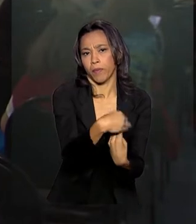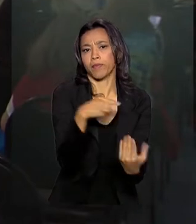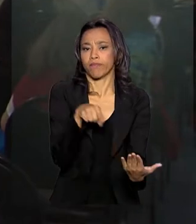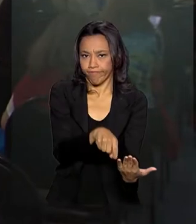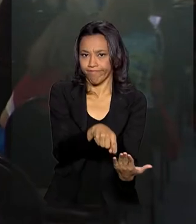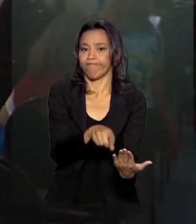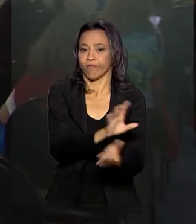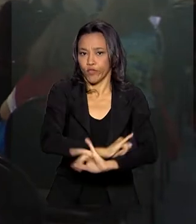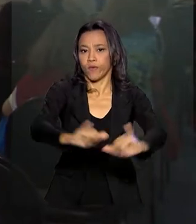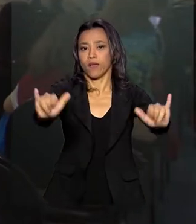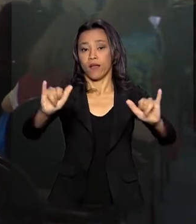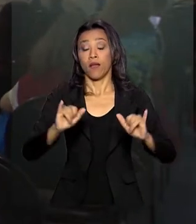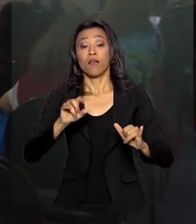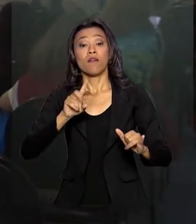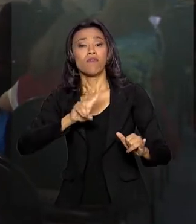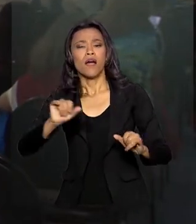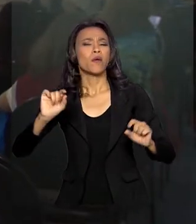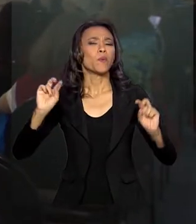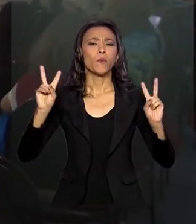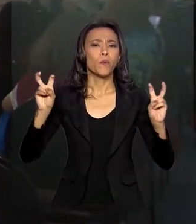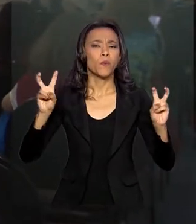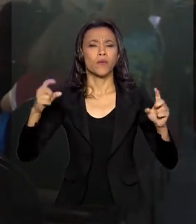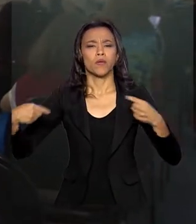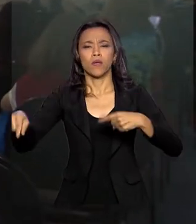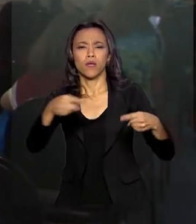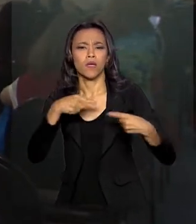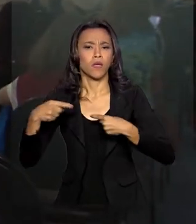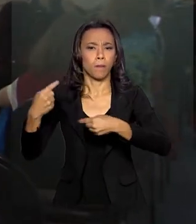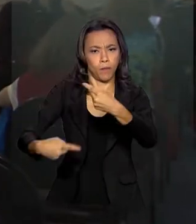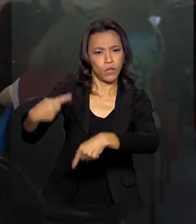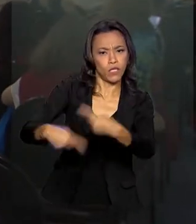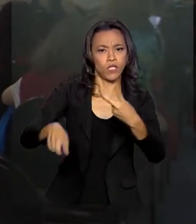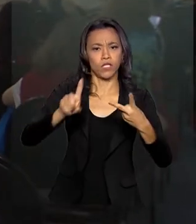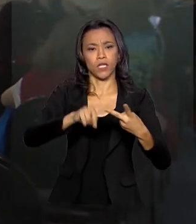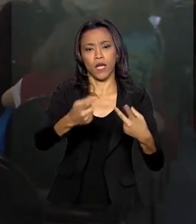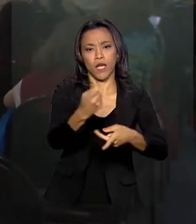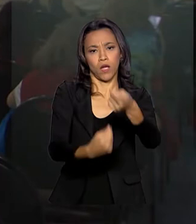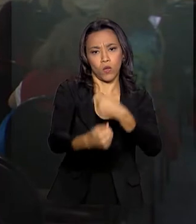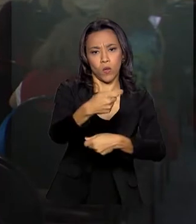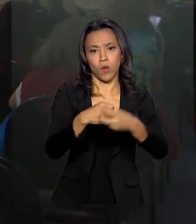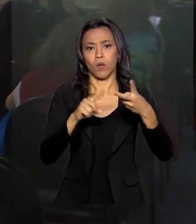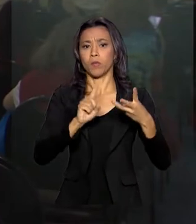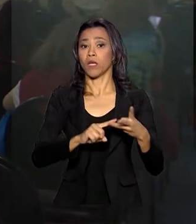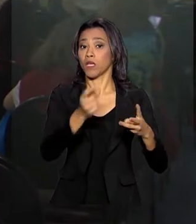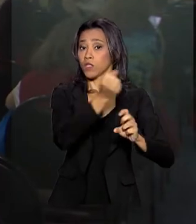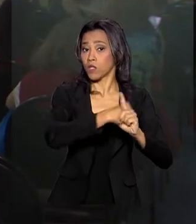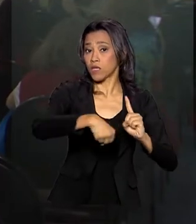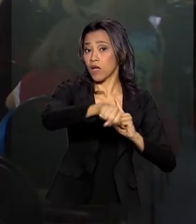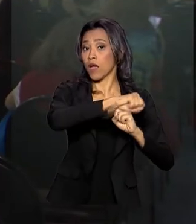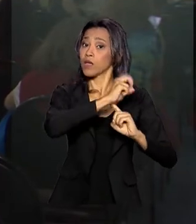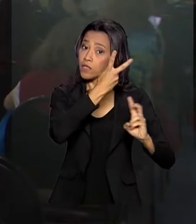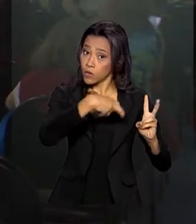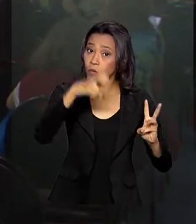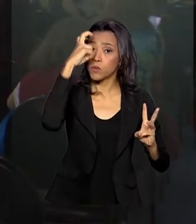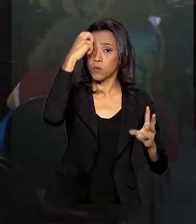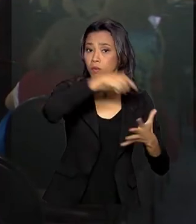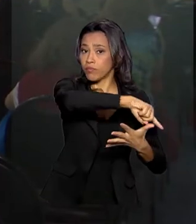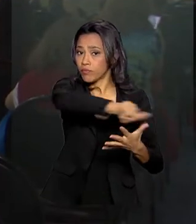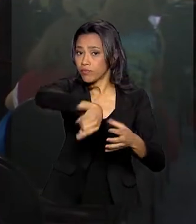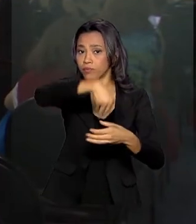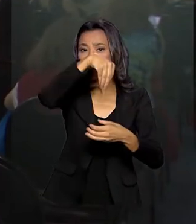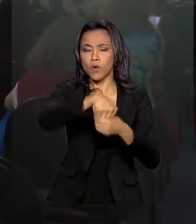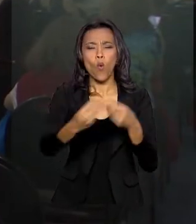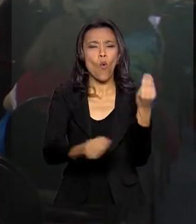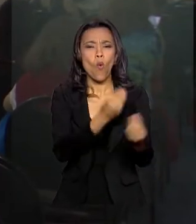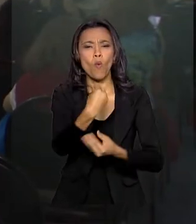evento, os participantes vão discutir questões políticas, econômicas, sociais e culturais da amamentação no